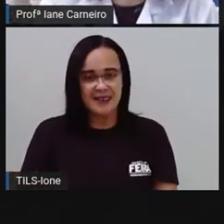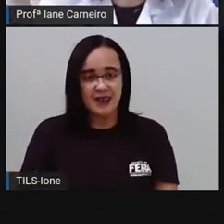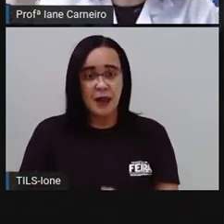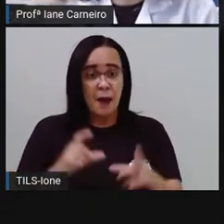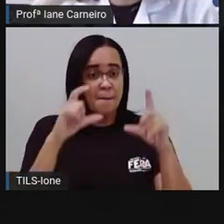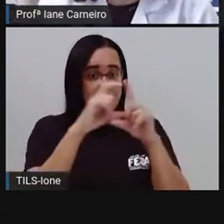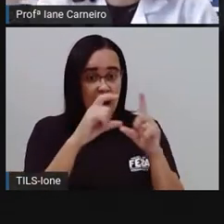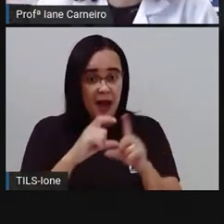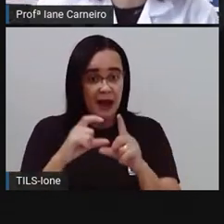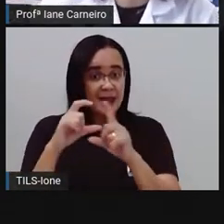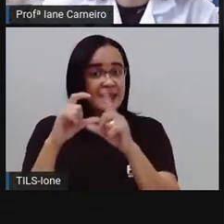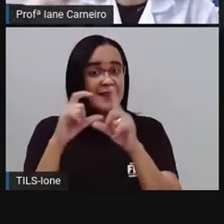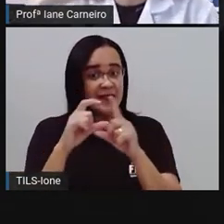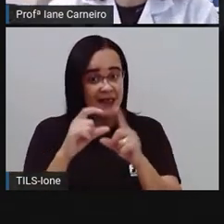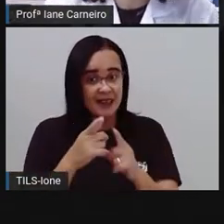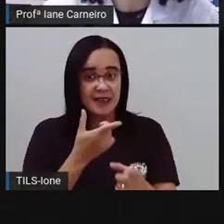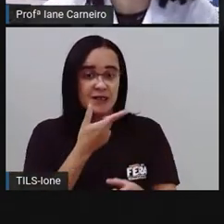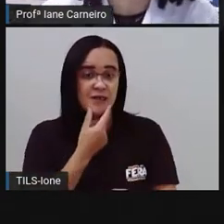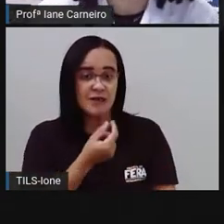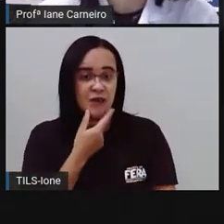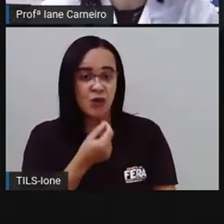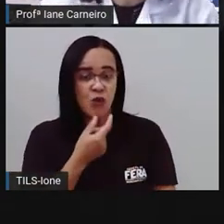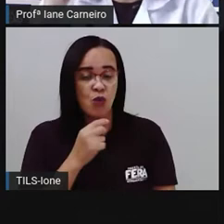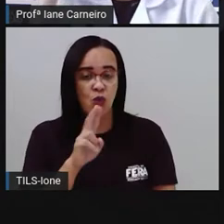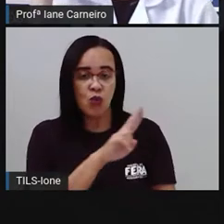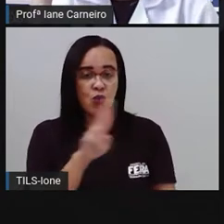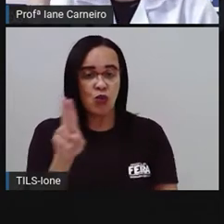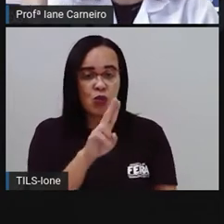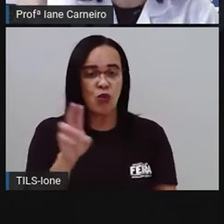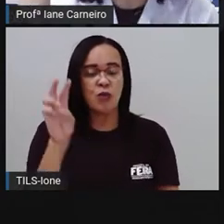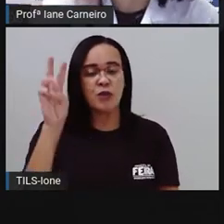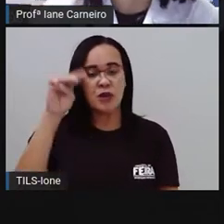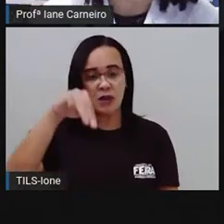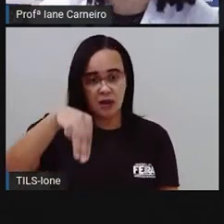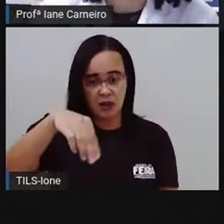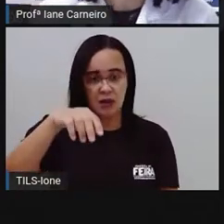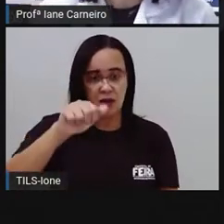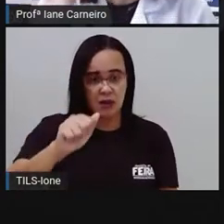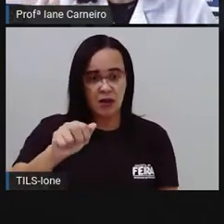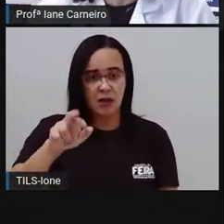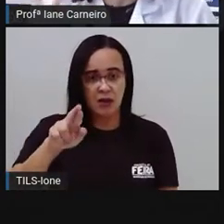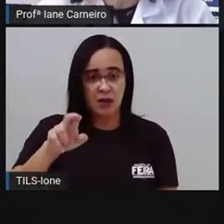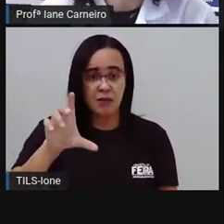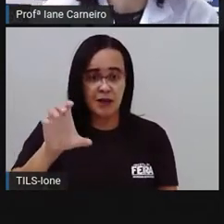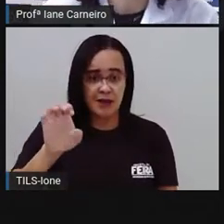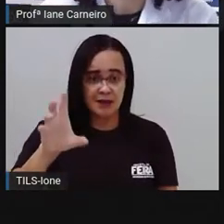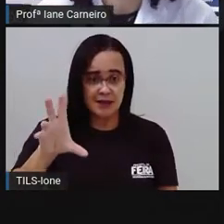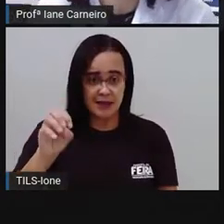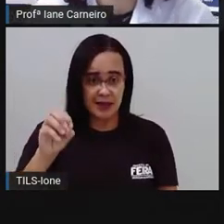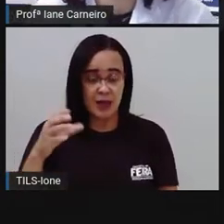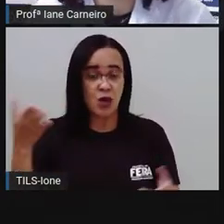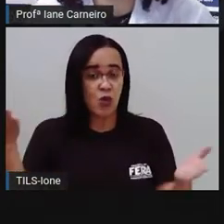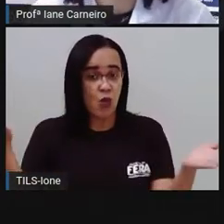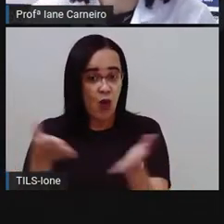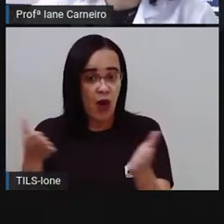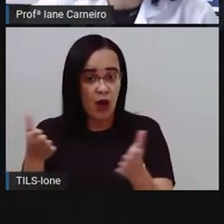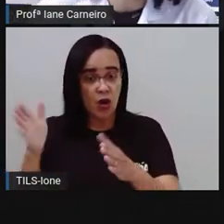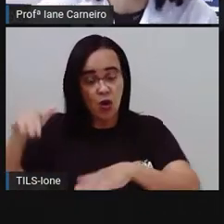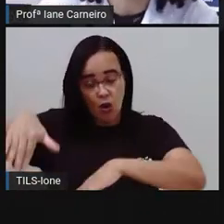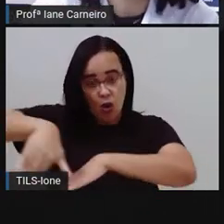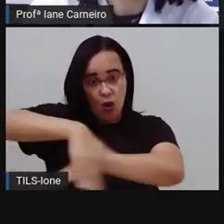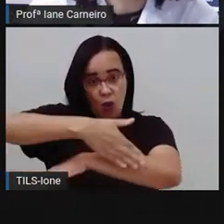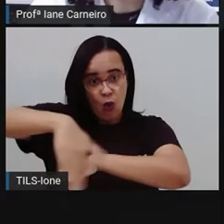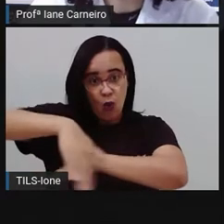palavras, Marcelo pensando no nome das coisas. A gente já viu o bairro de Marcelo. E agora, a gente vai ver a Rua do